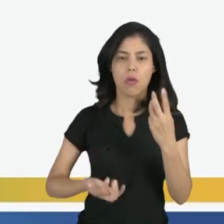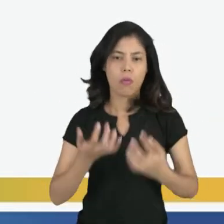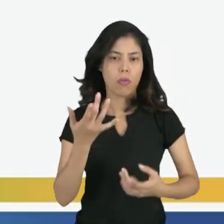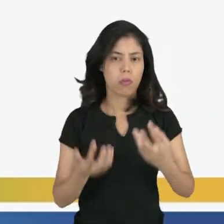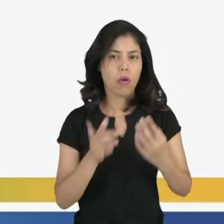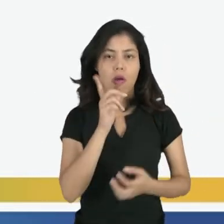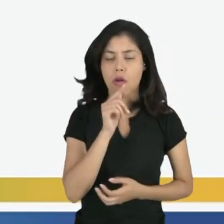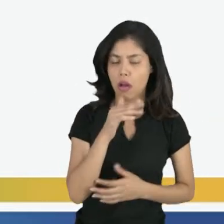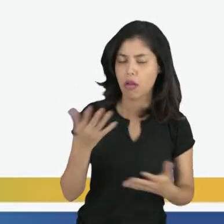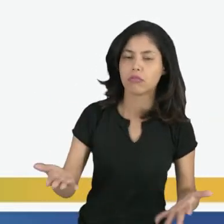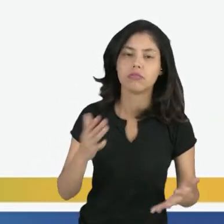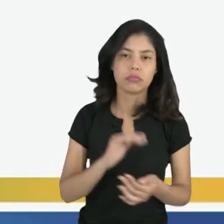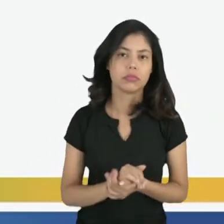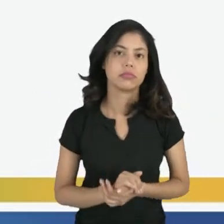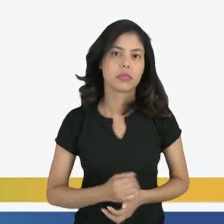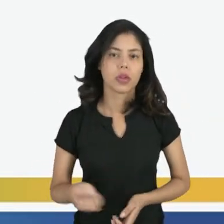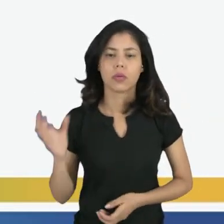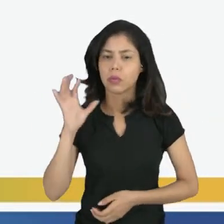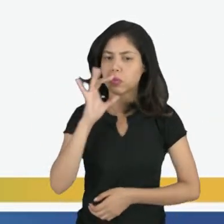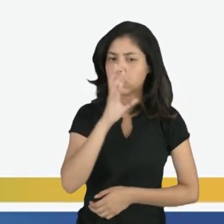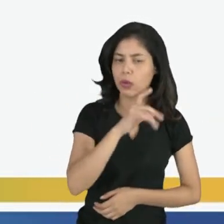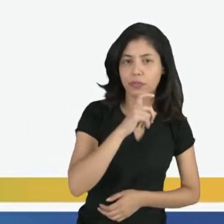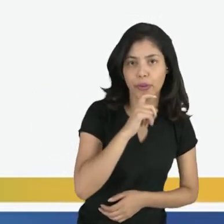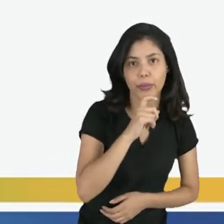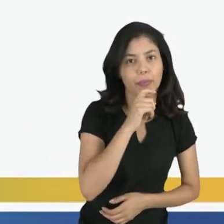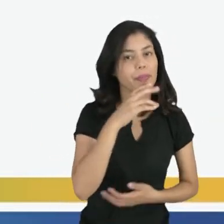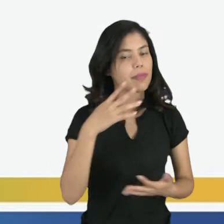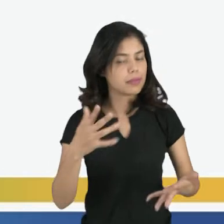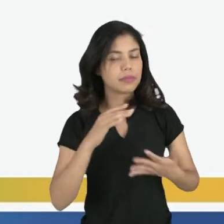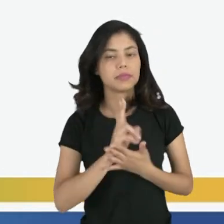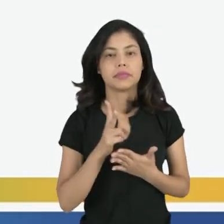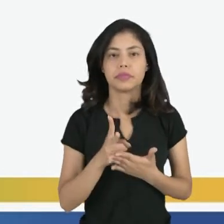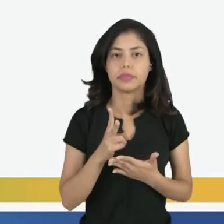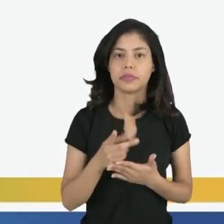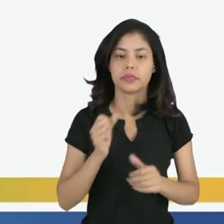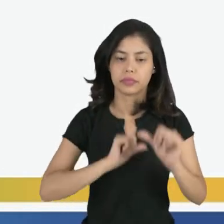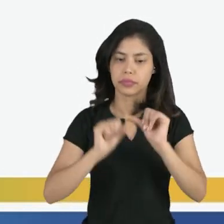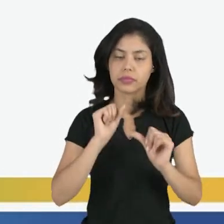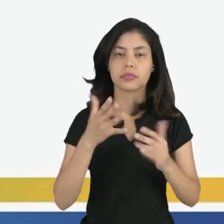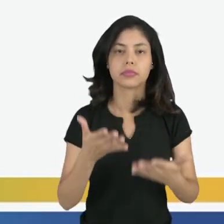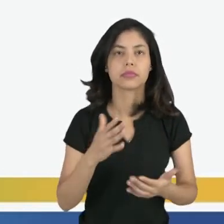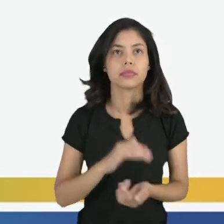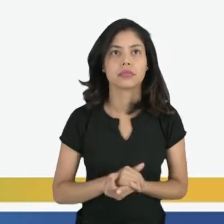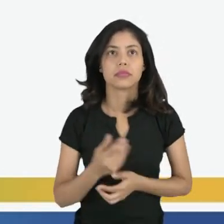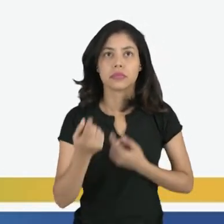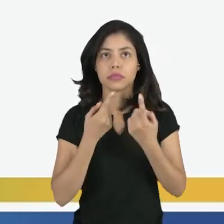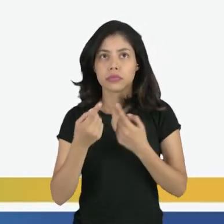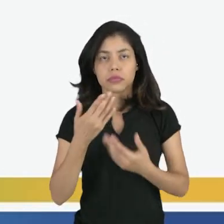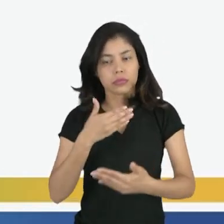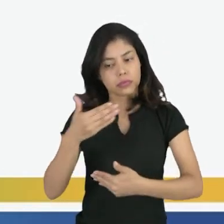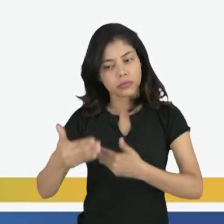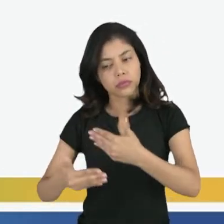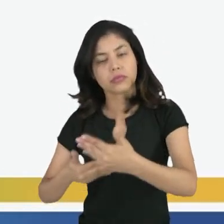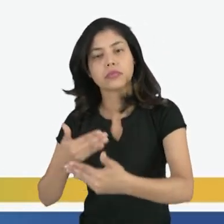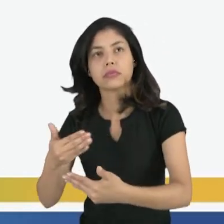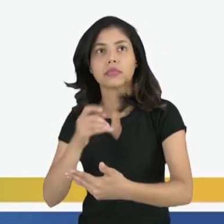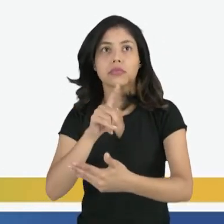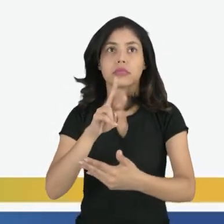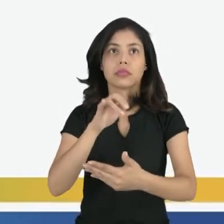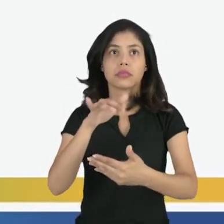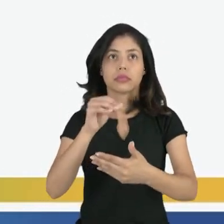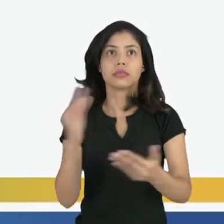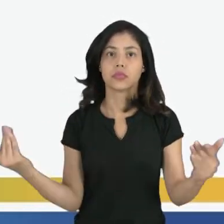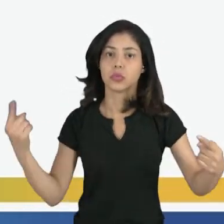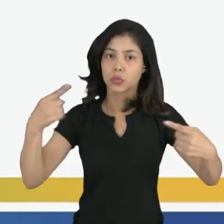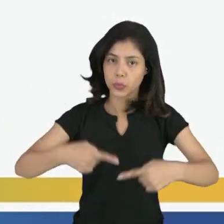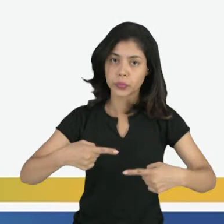brigando com a água, o quente tá brigando com frio, né? Existe esse contrário. Então, a dialética é o processo em que há um adversário a